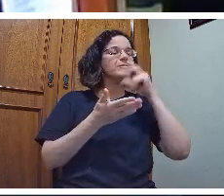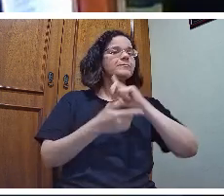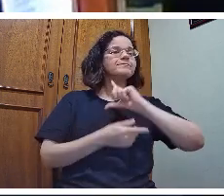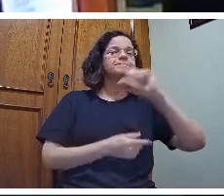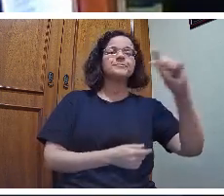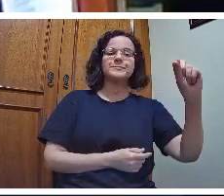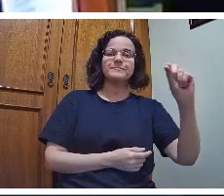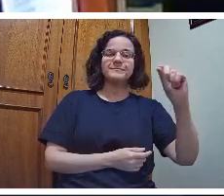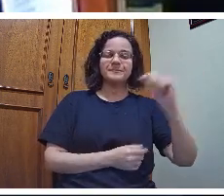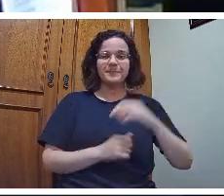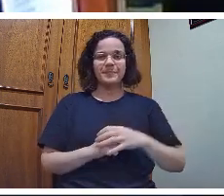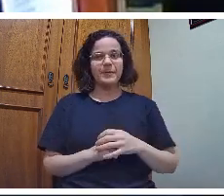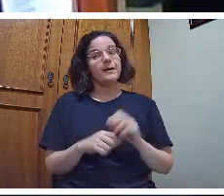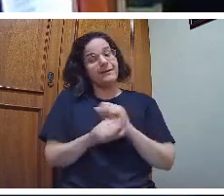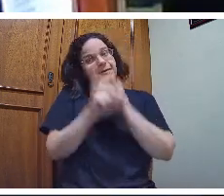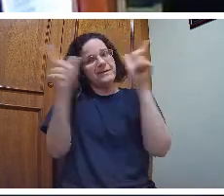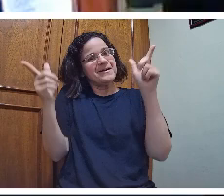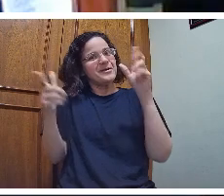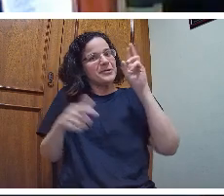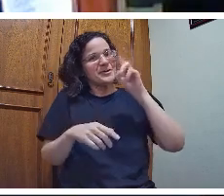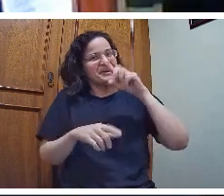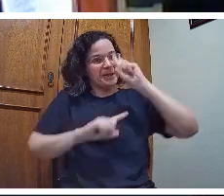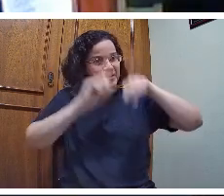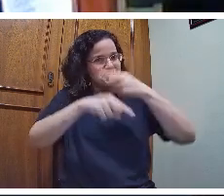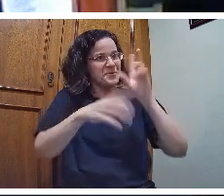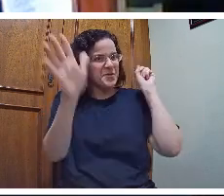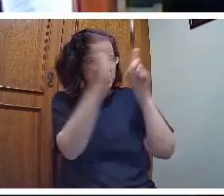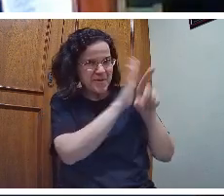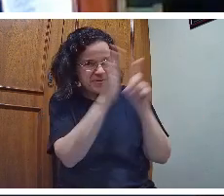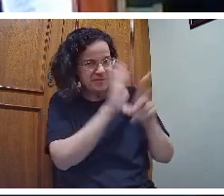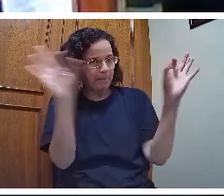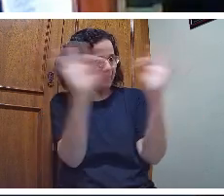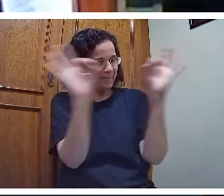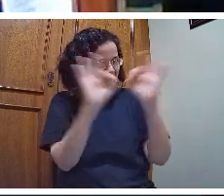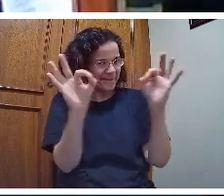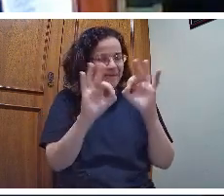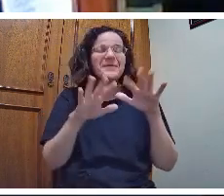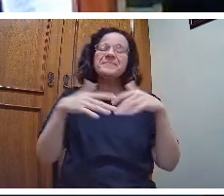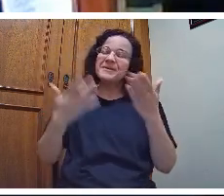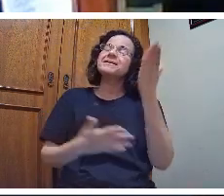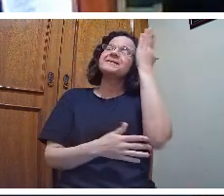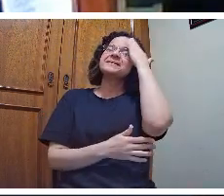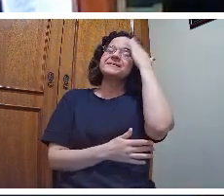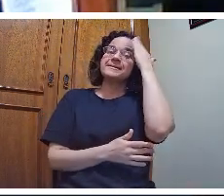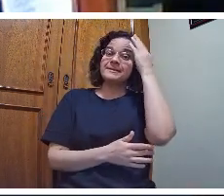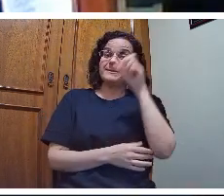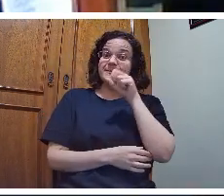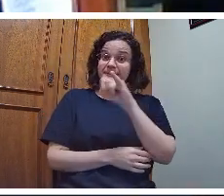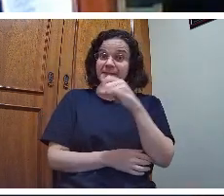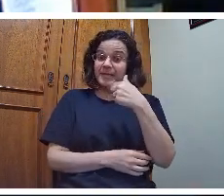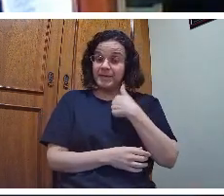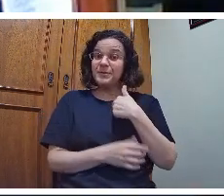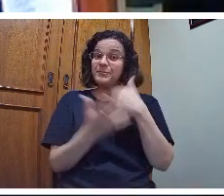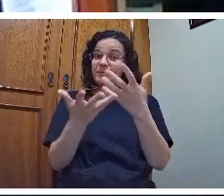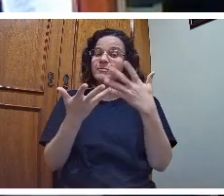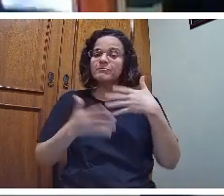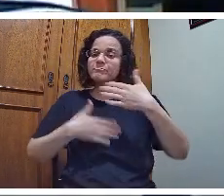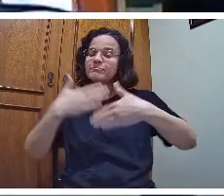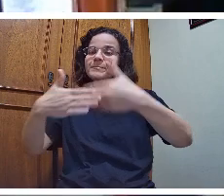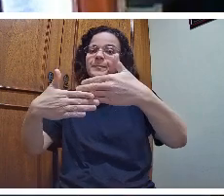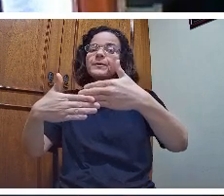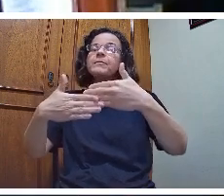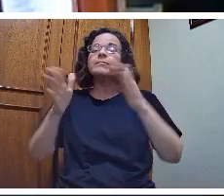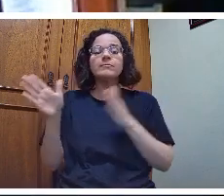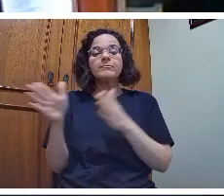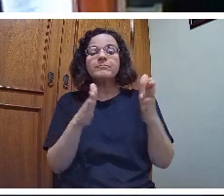cafezinho e foi embora. É claro que eu nunca mais perguntei nada. Mas eu entendi que, se eu quisesse dar um passo adiante, o